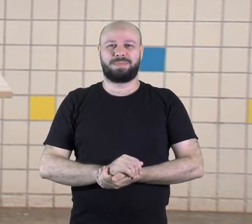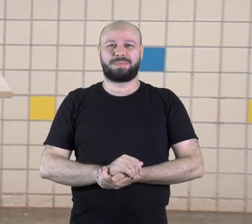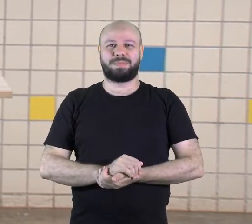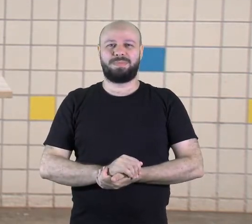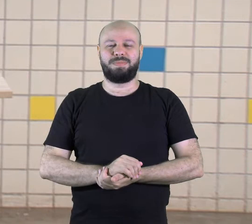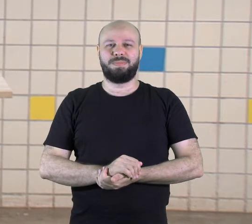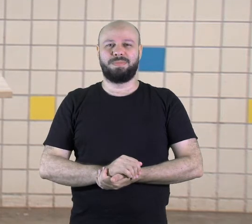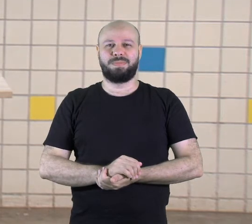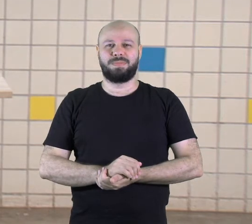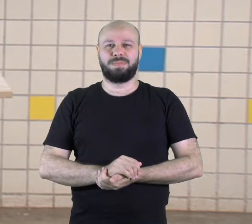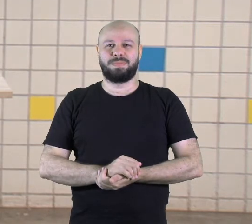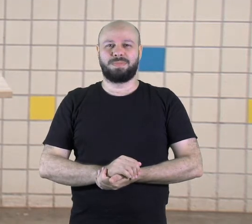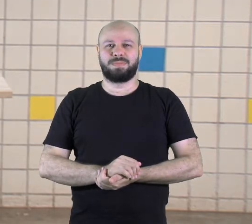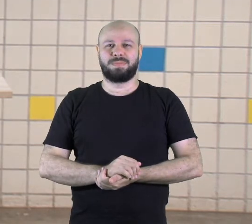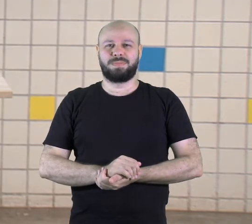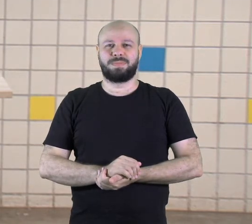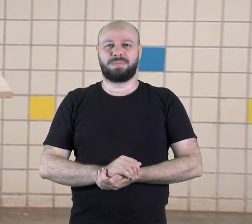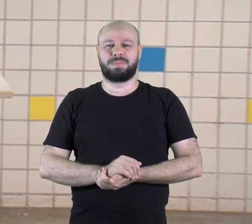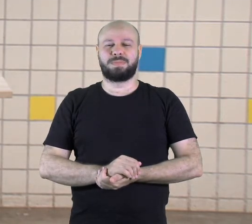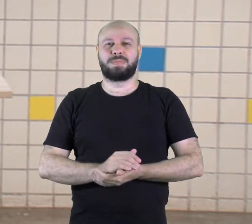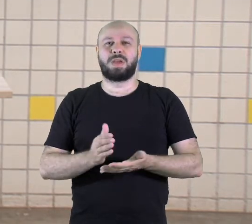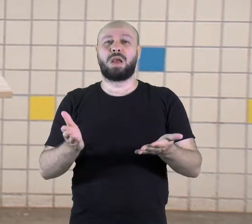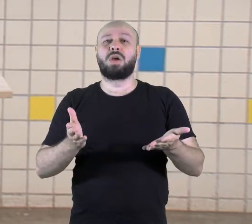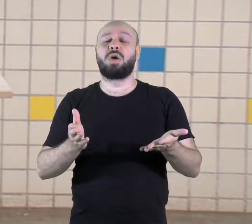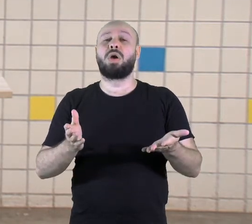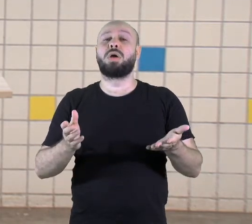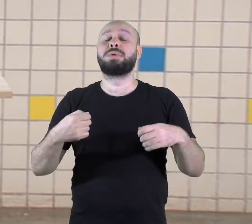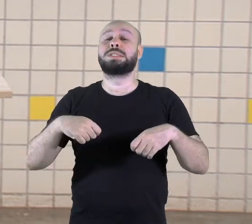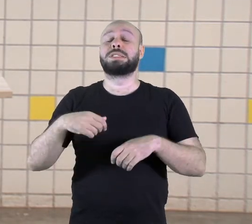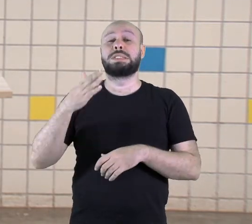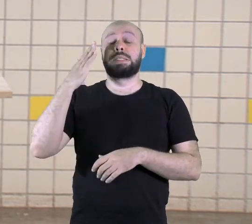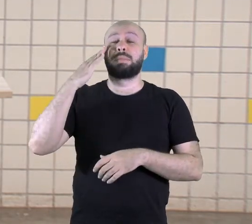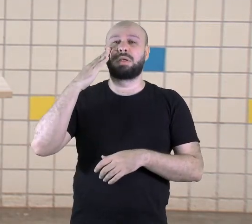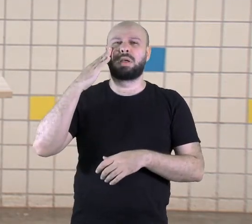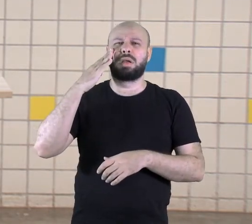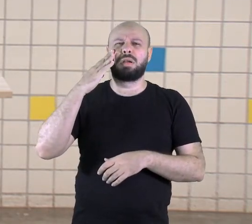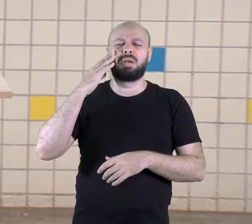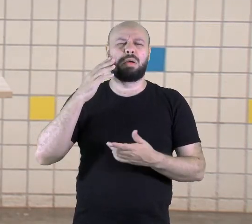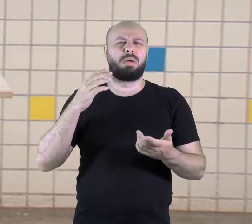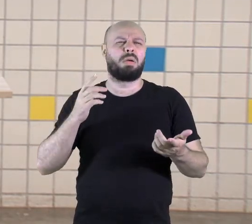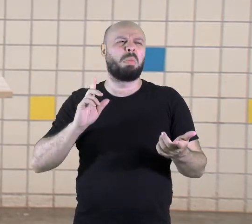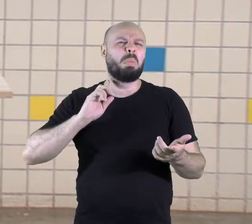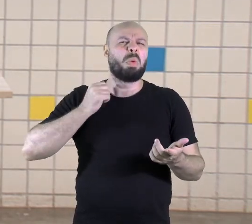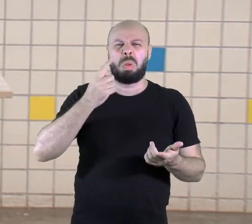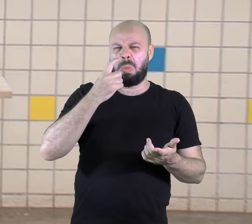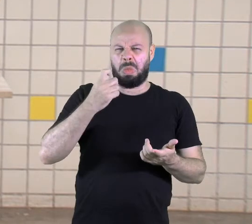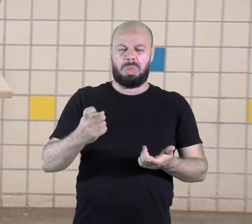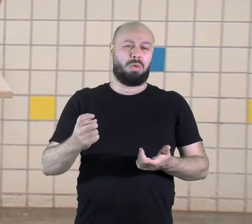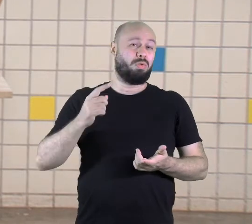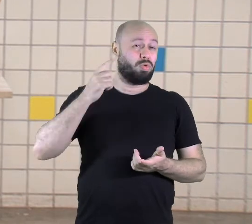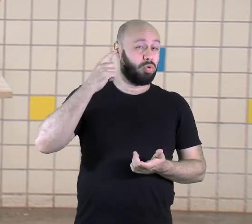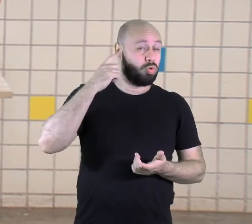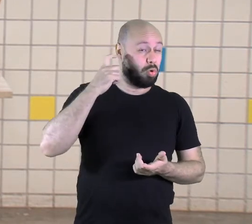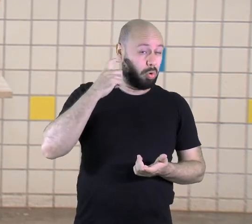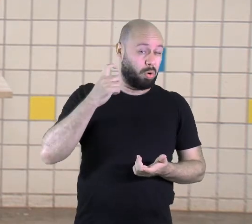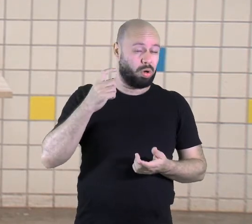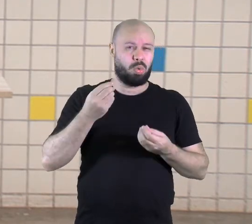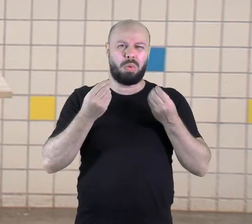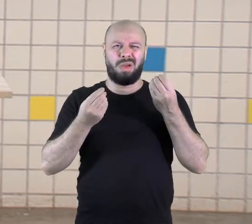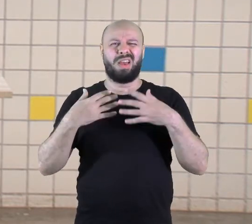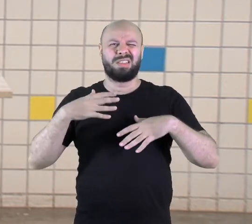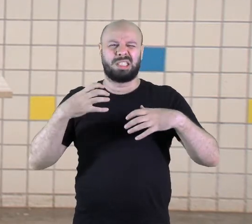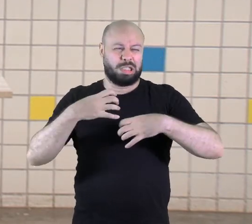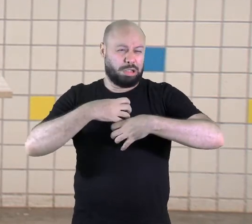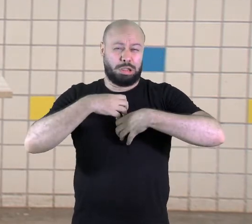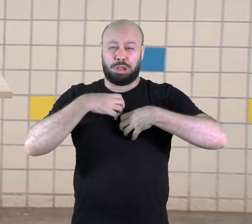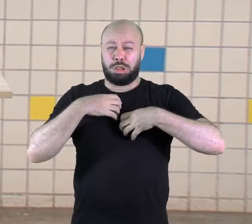Agora nós vamos estar falando sobre a poluição sonora. Você já sentiu incomodado com algum